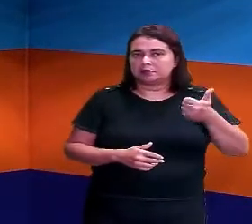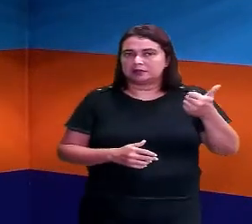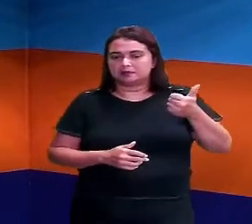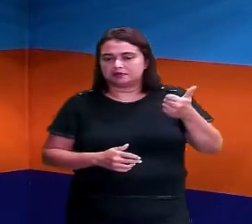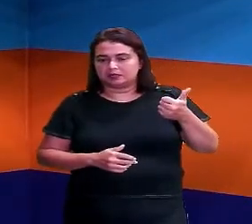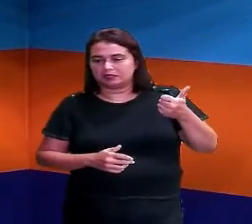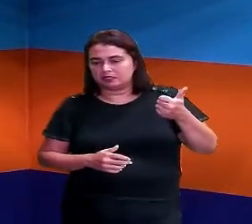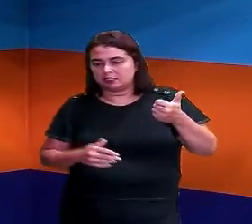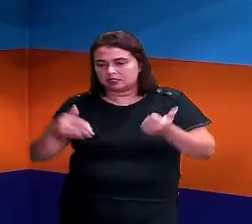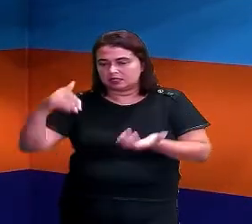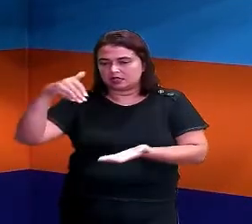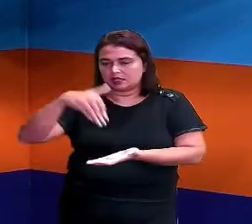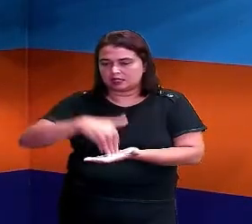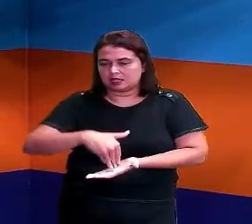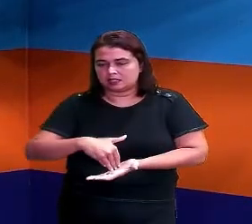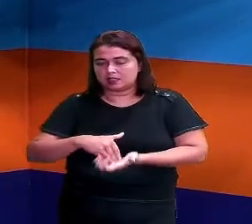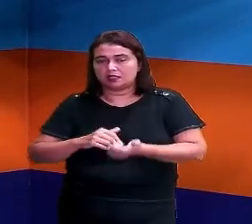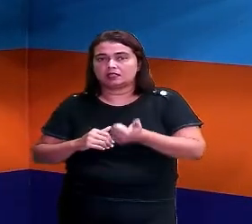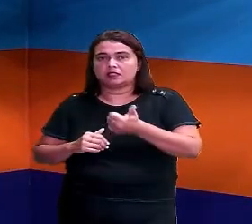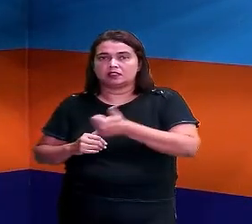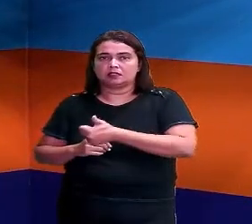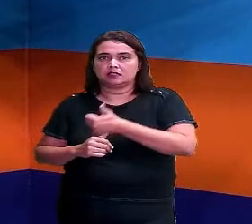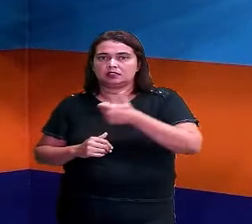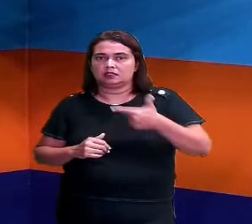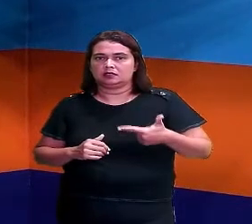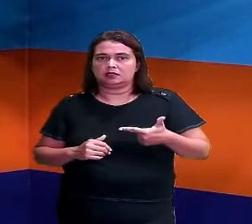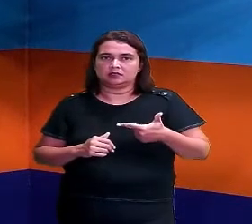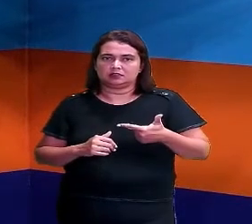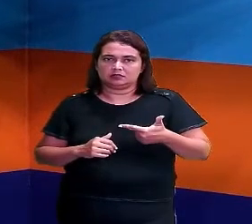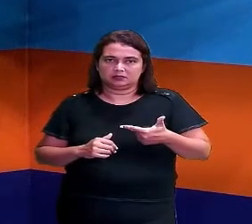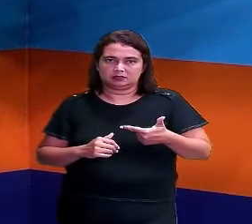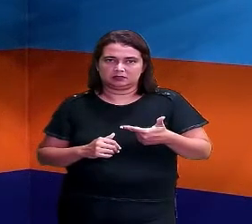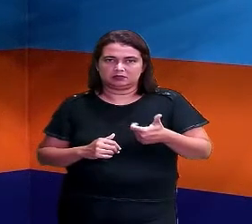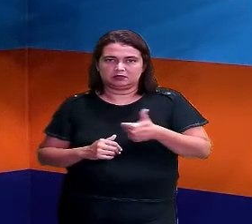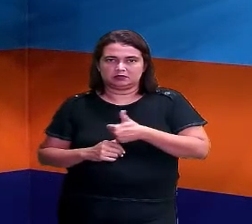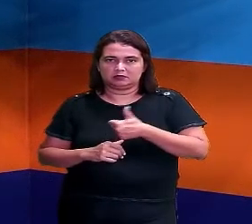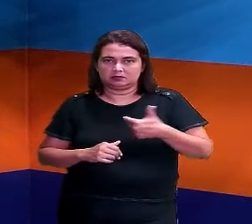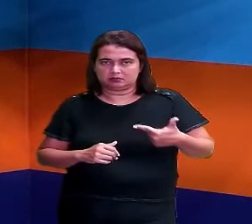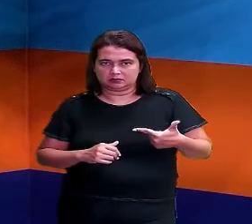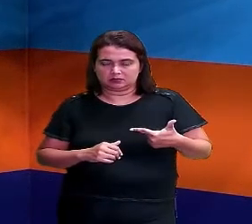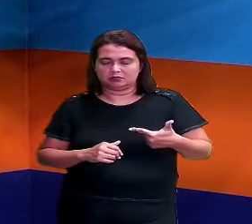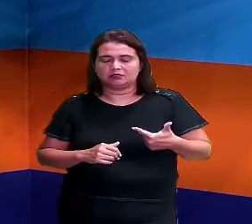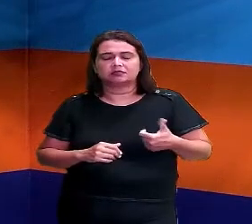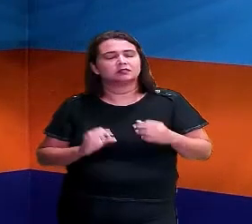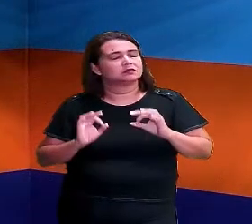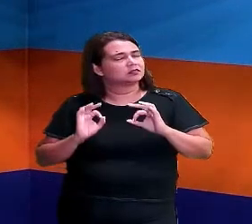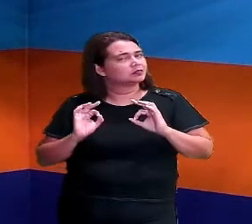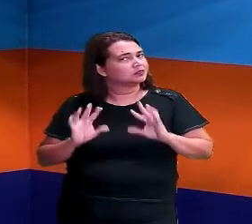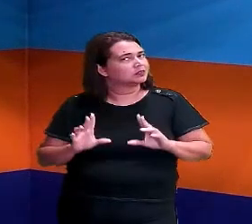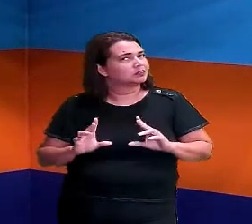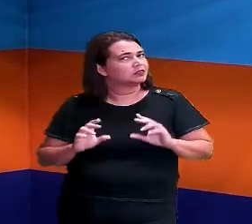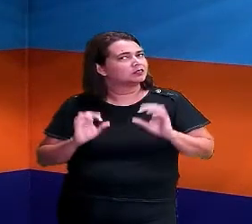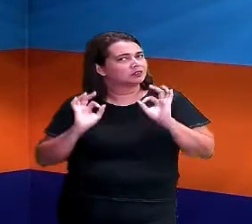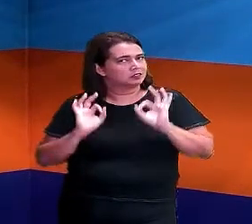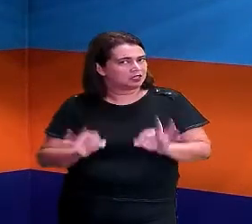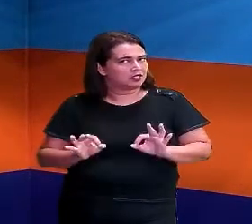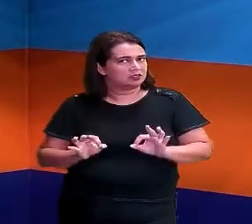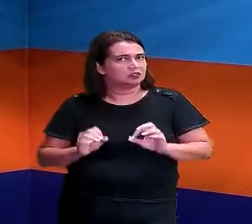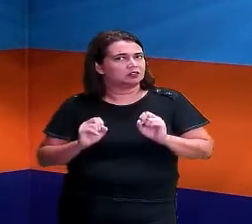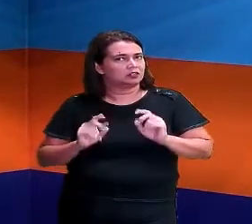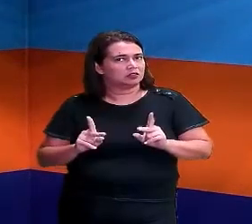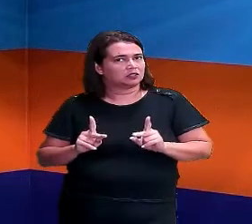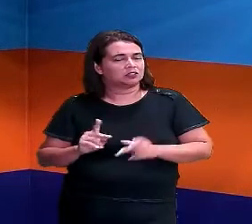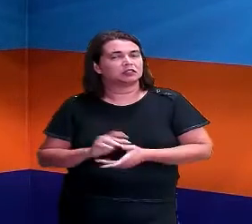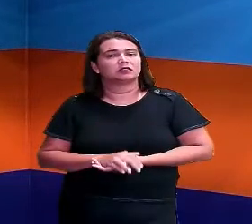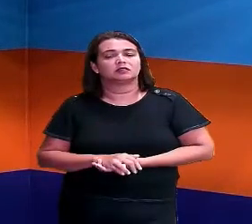até a última palavra que é a décima segunda, a de número 12, tá certo? Então, vamos organizar comigo.